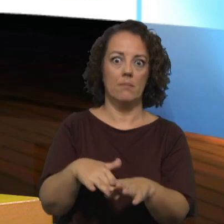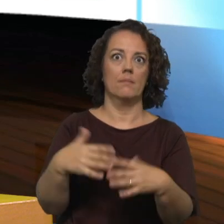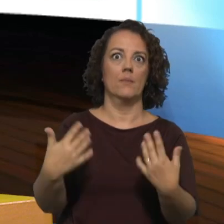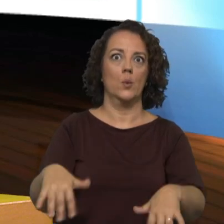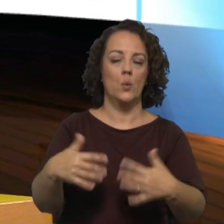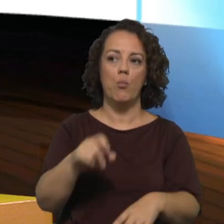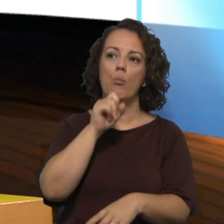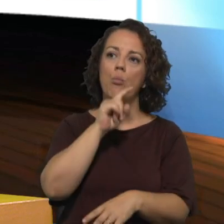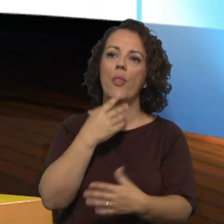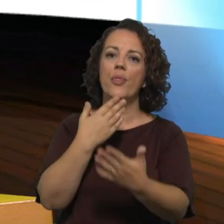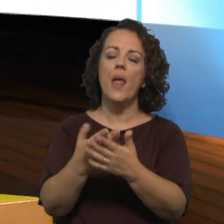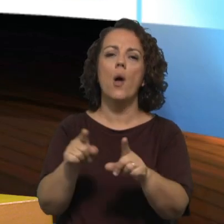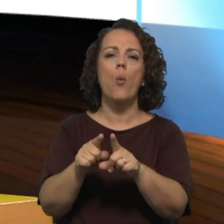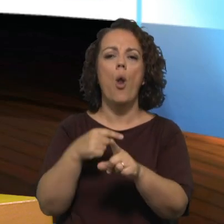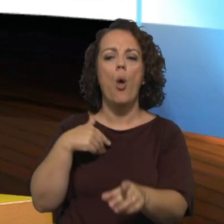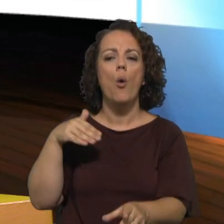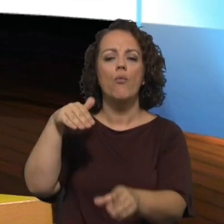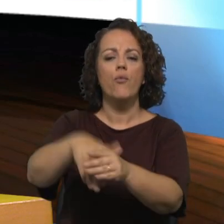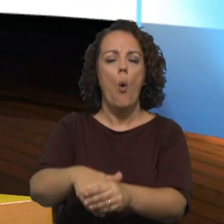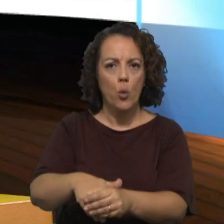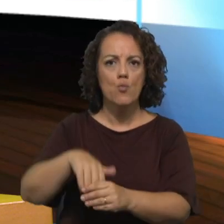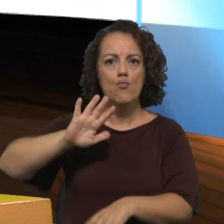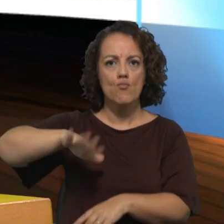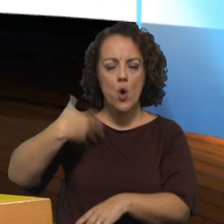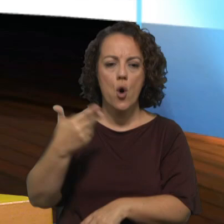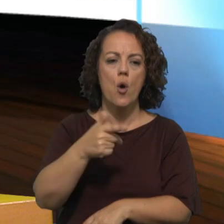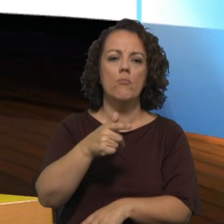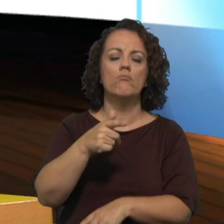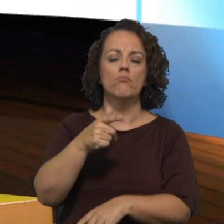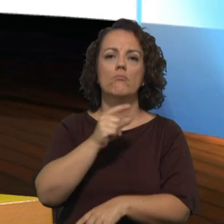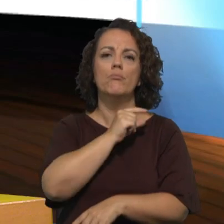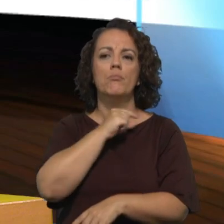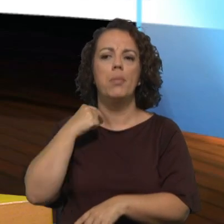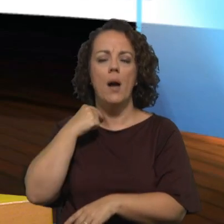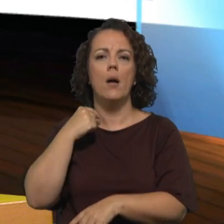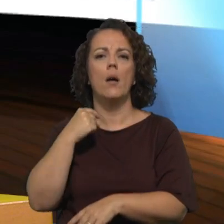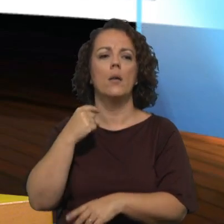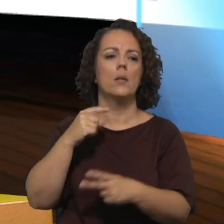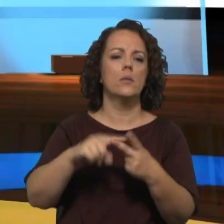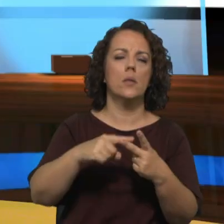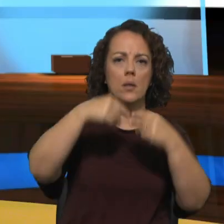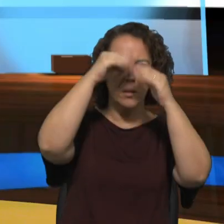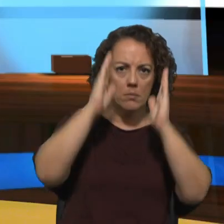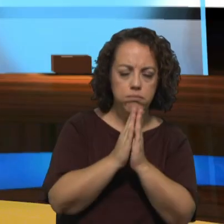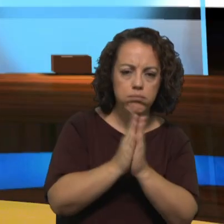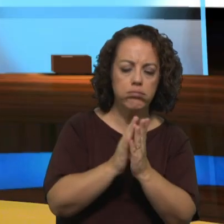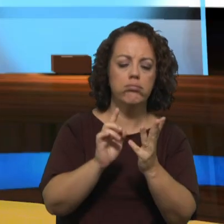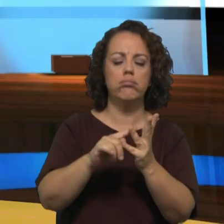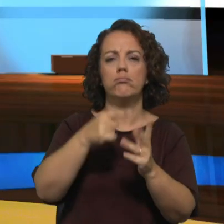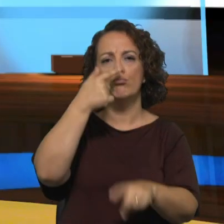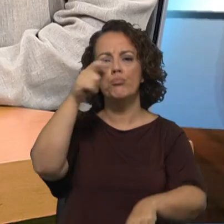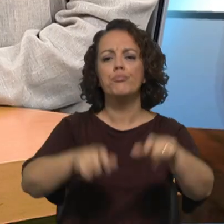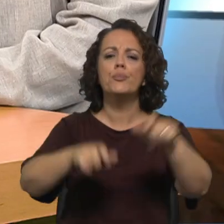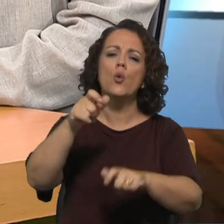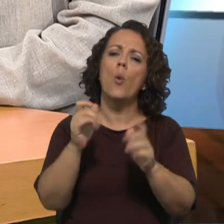alargado a sacerdotes, a religiosas e a leigos e leigas, e até com um lego bastante